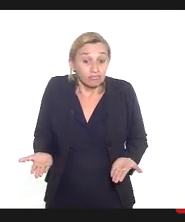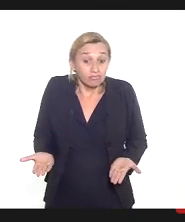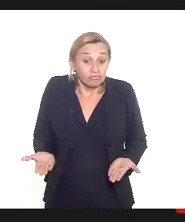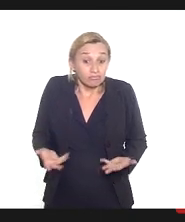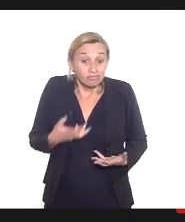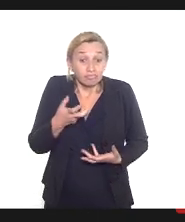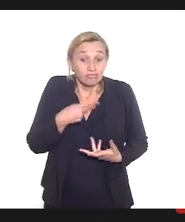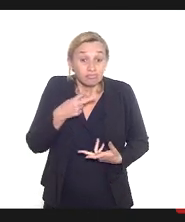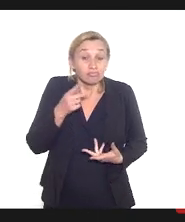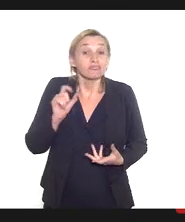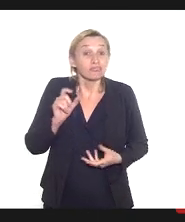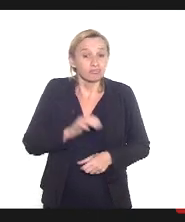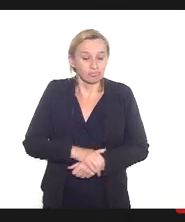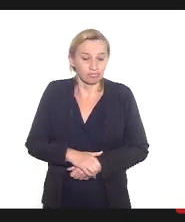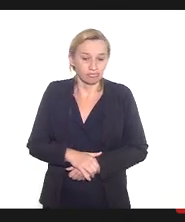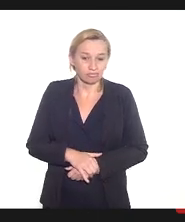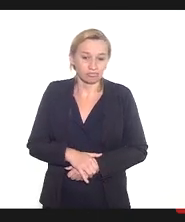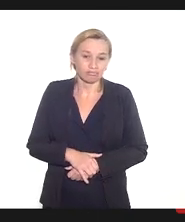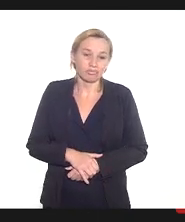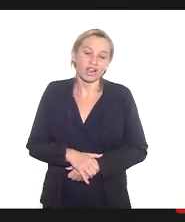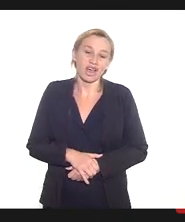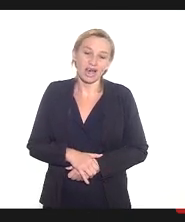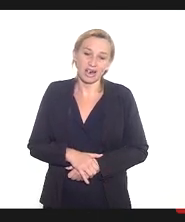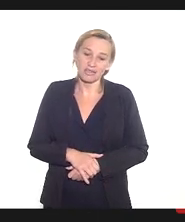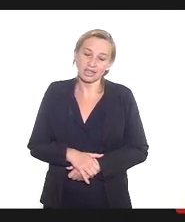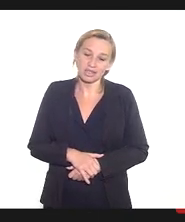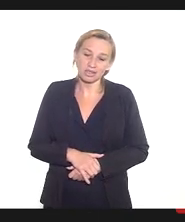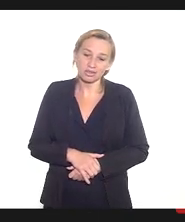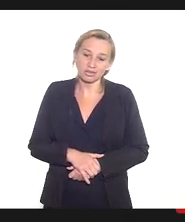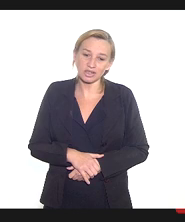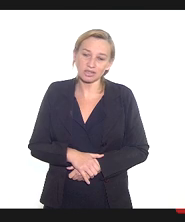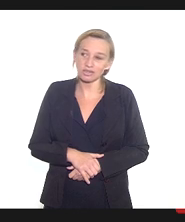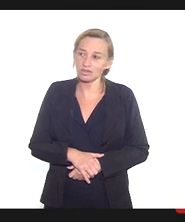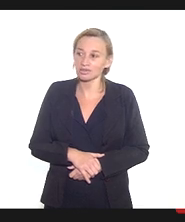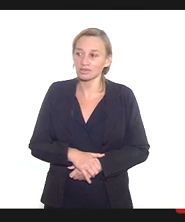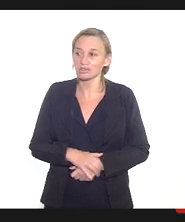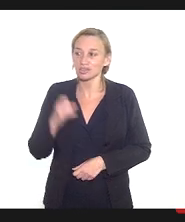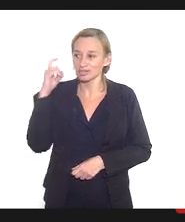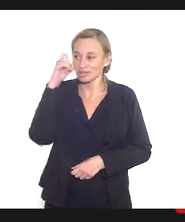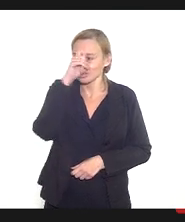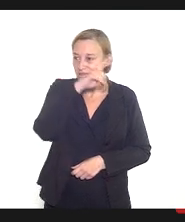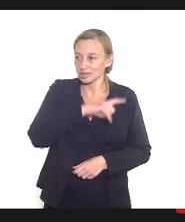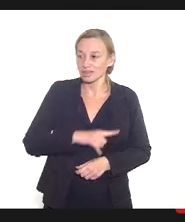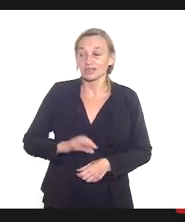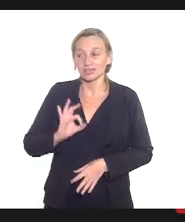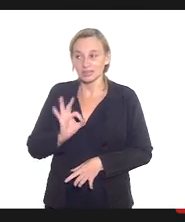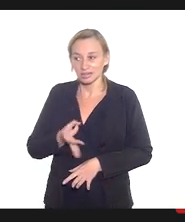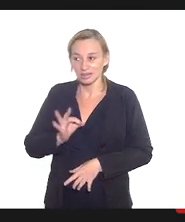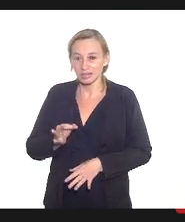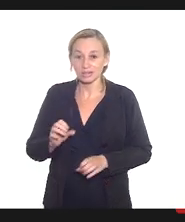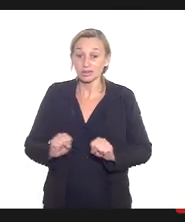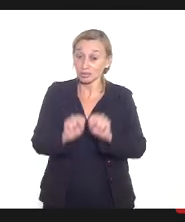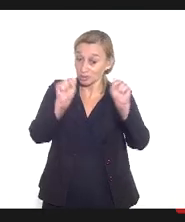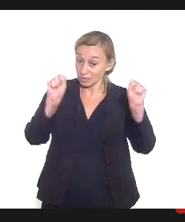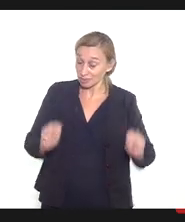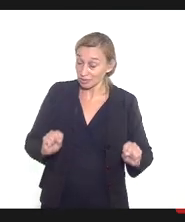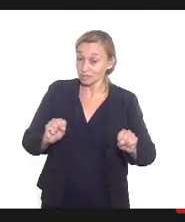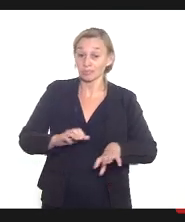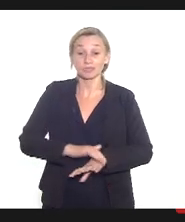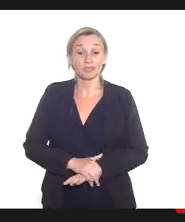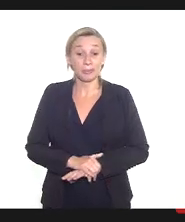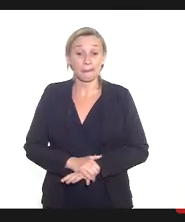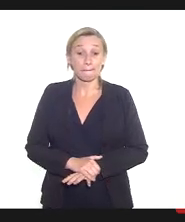gente quer dizer com isso que existe dificuldades concretas do sistema né